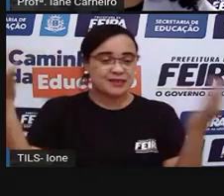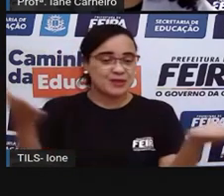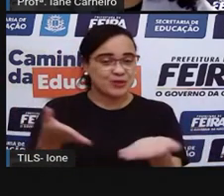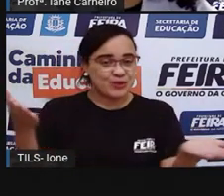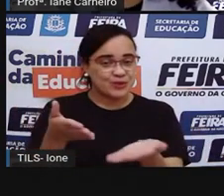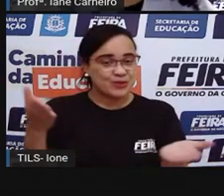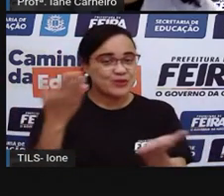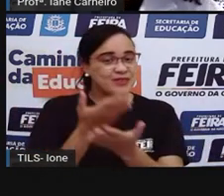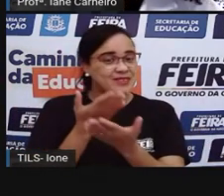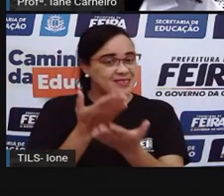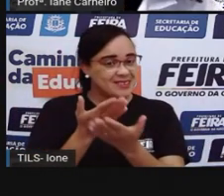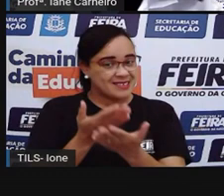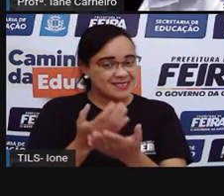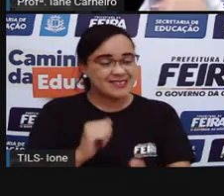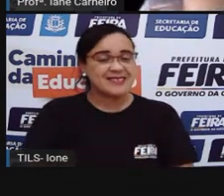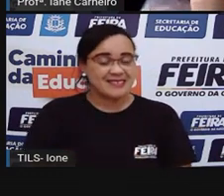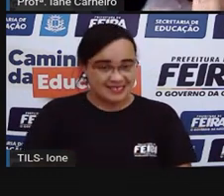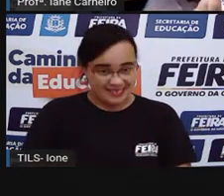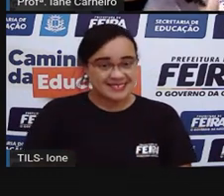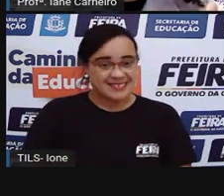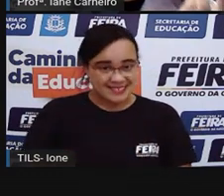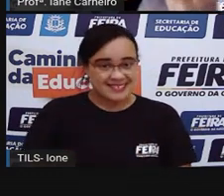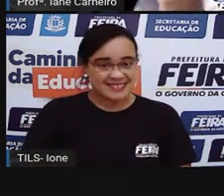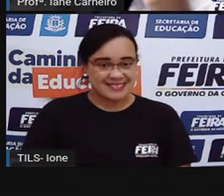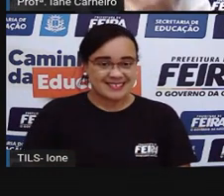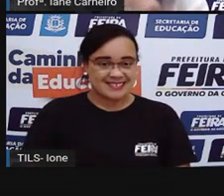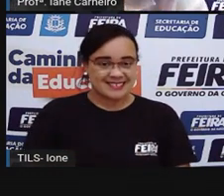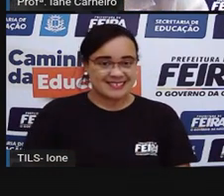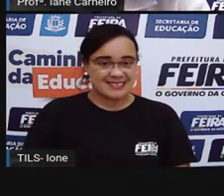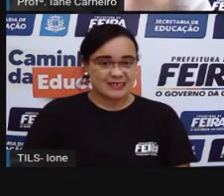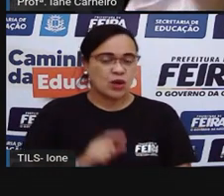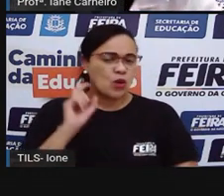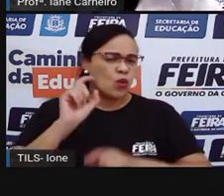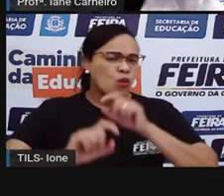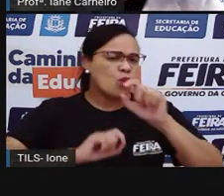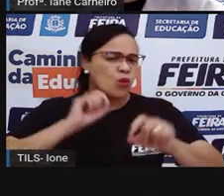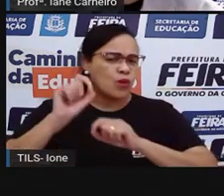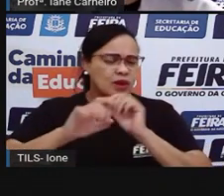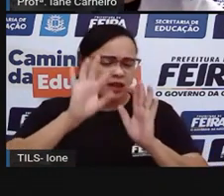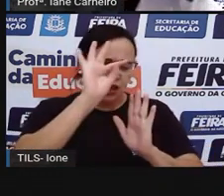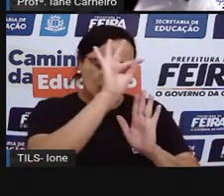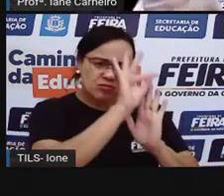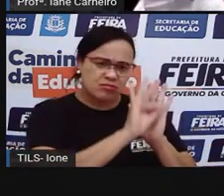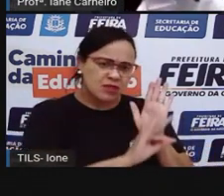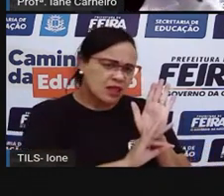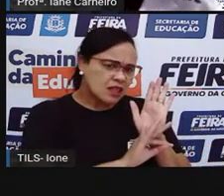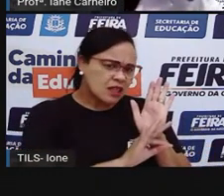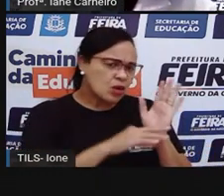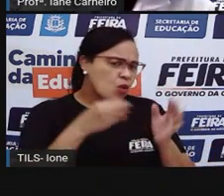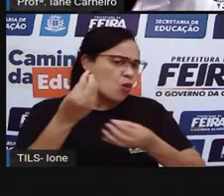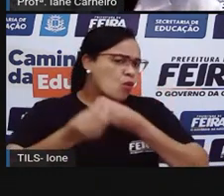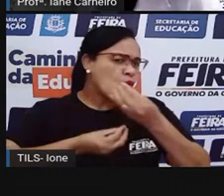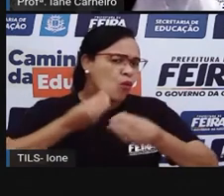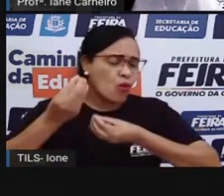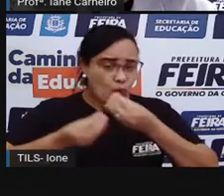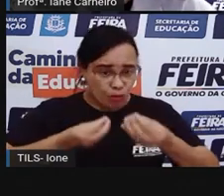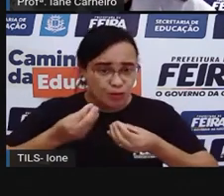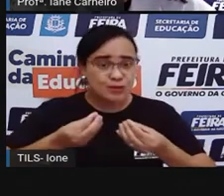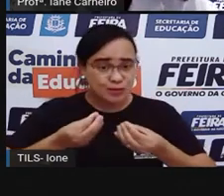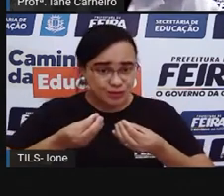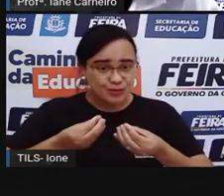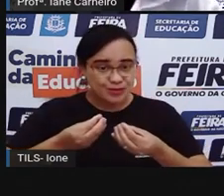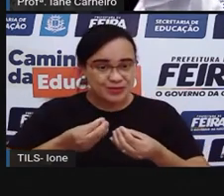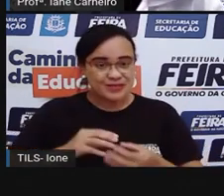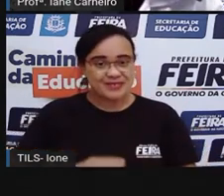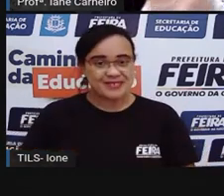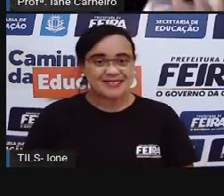aula, Proiane. Nós vamos identificar a função do texto, né? De um texto que faz parte da nossa rotina.